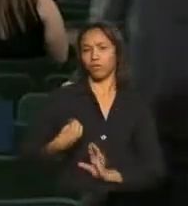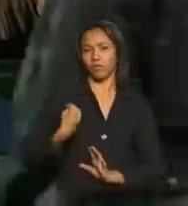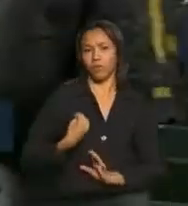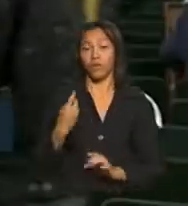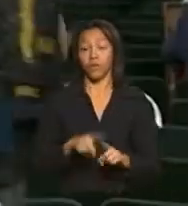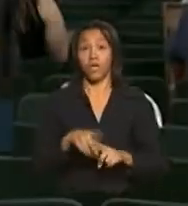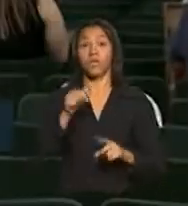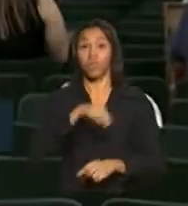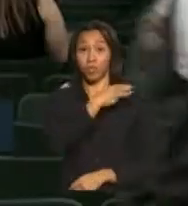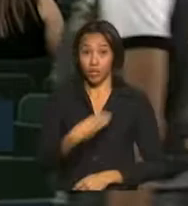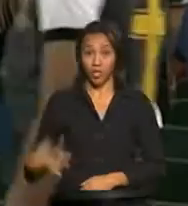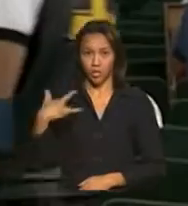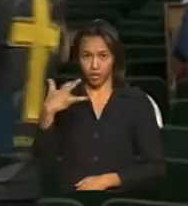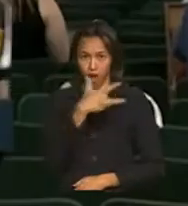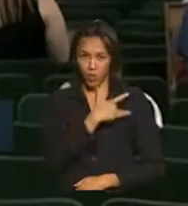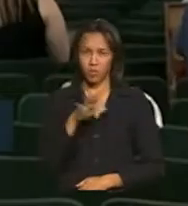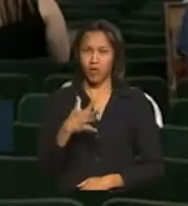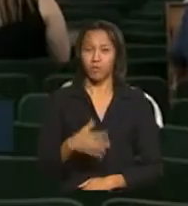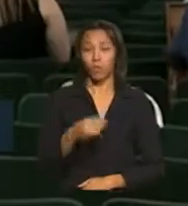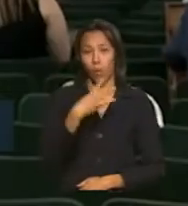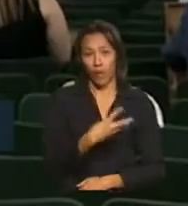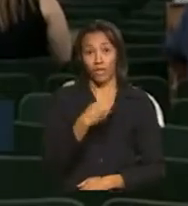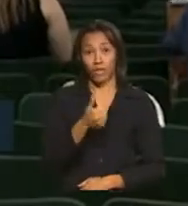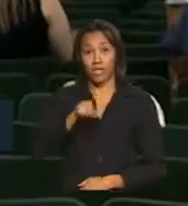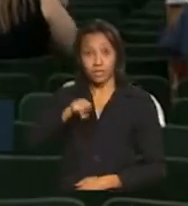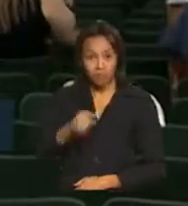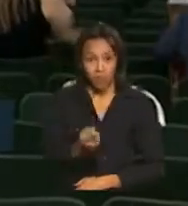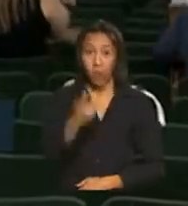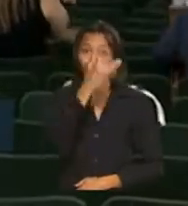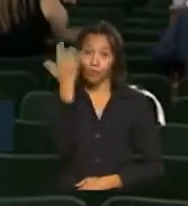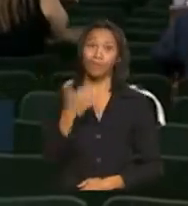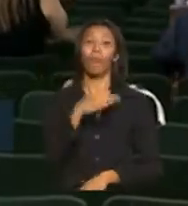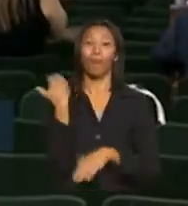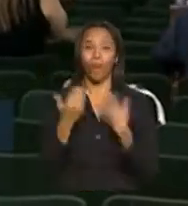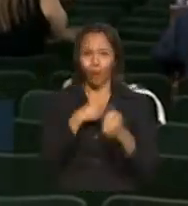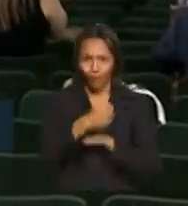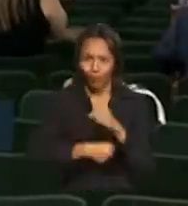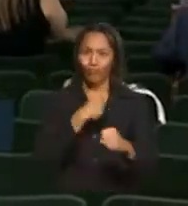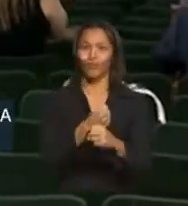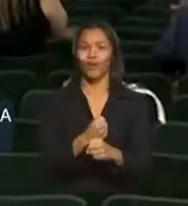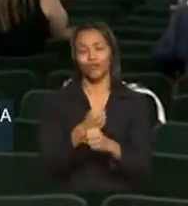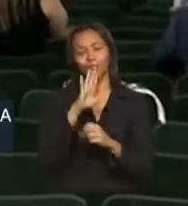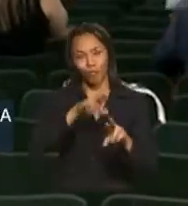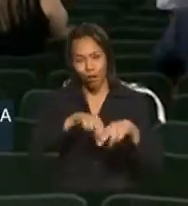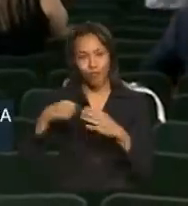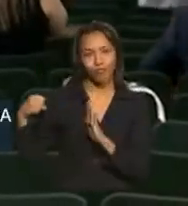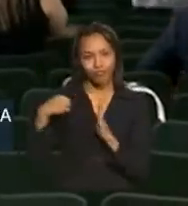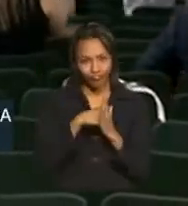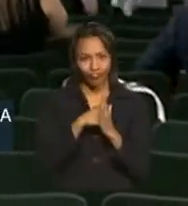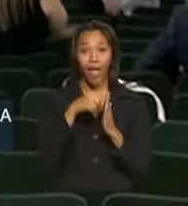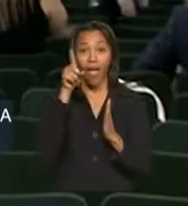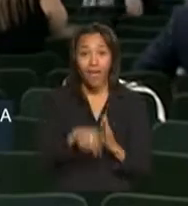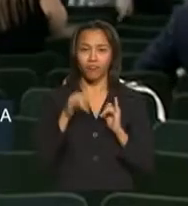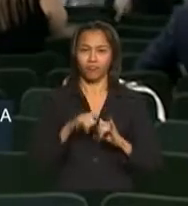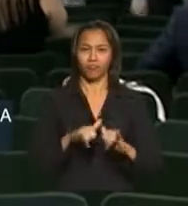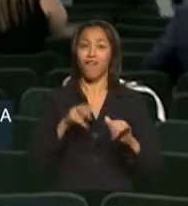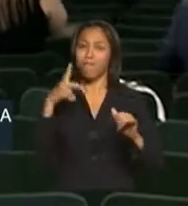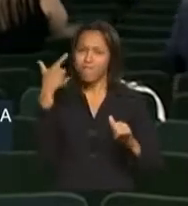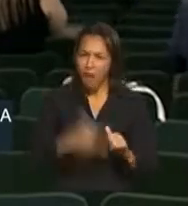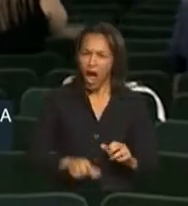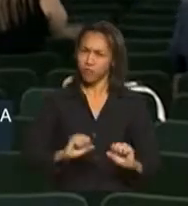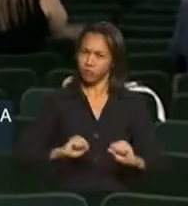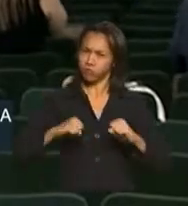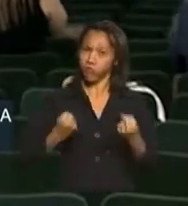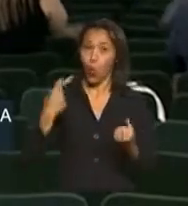acordo com o Ministério da Saúde, cerca de 43 mil pessoas morrem por ano vítimas de acidente. Essa campanha vai reforçar